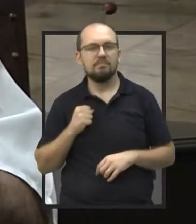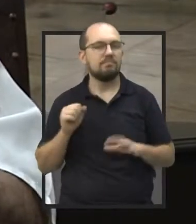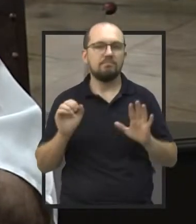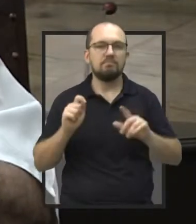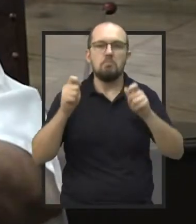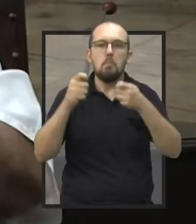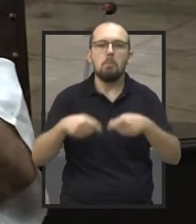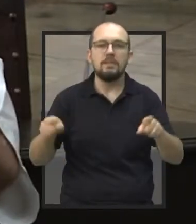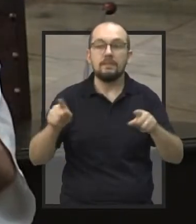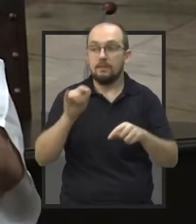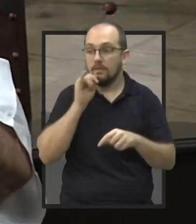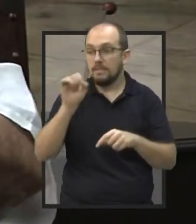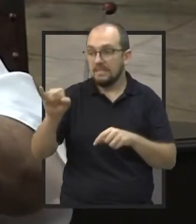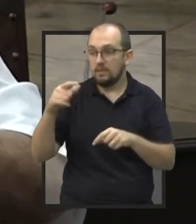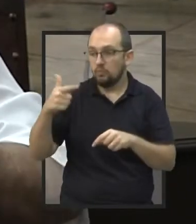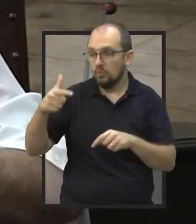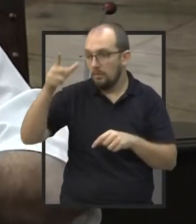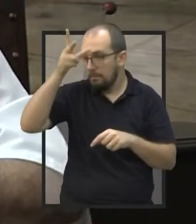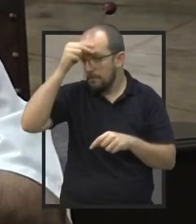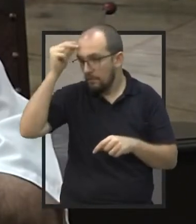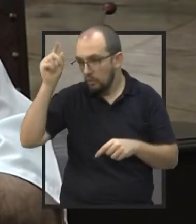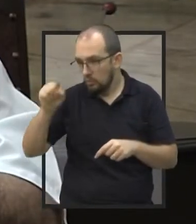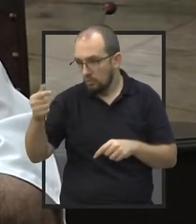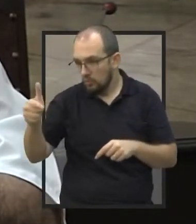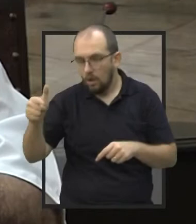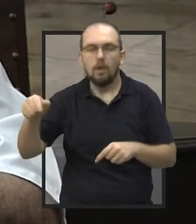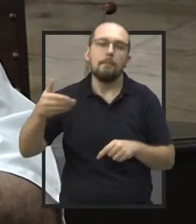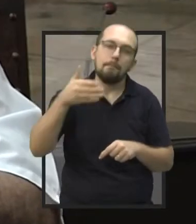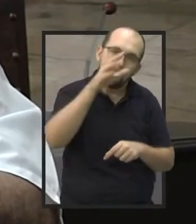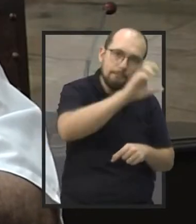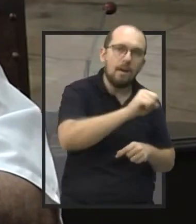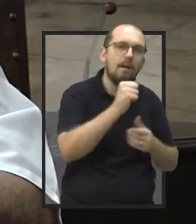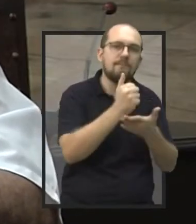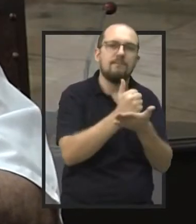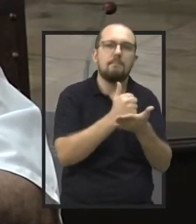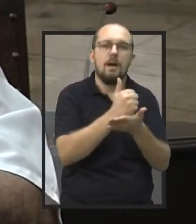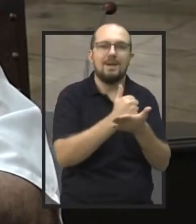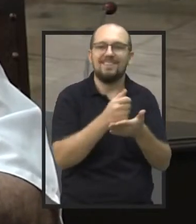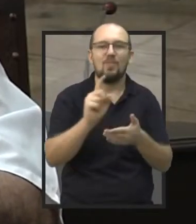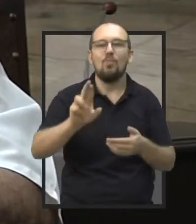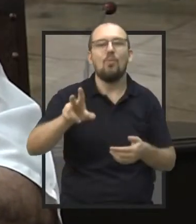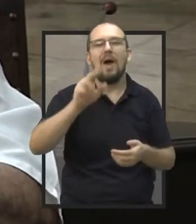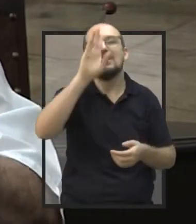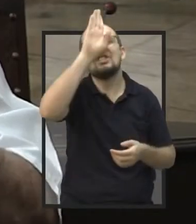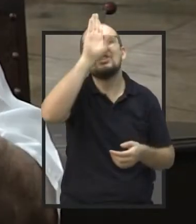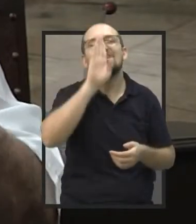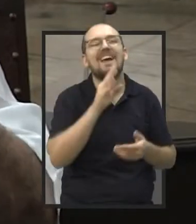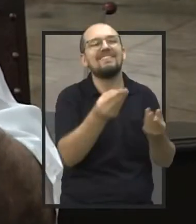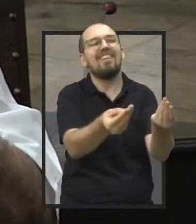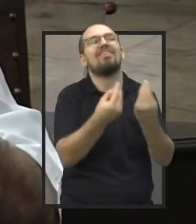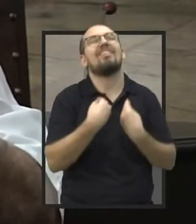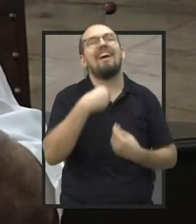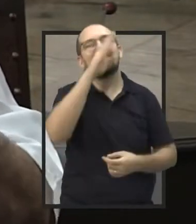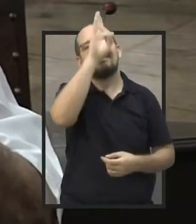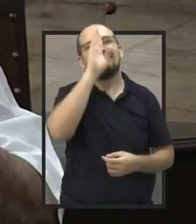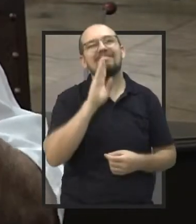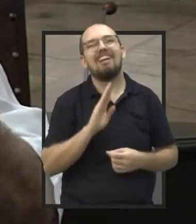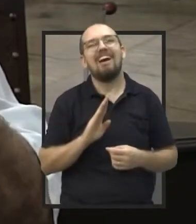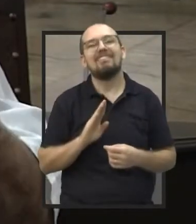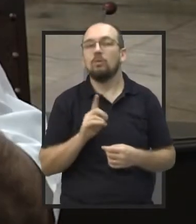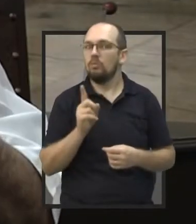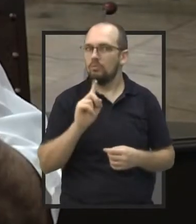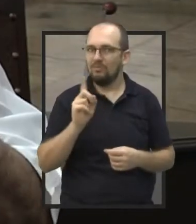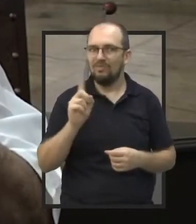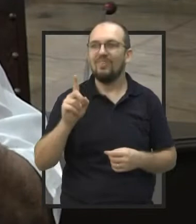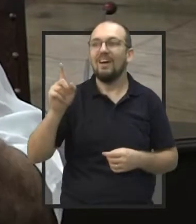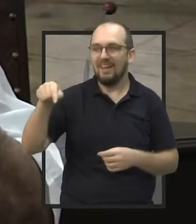rede, pega na farmácia, porque quem... e a farmácia não dá, não é de graça. Esse remédio, esse daí, quem paga é a